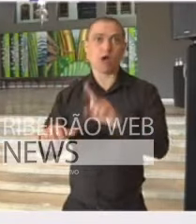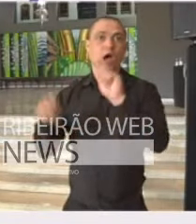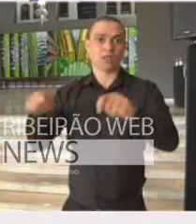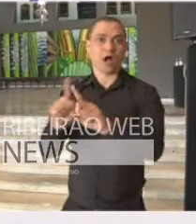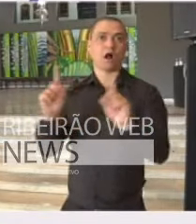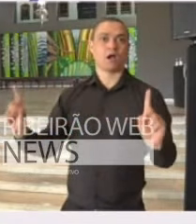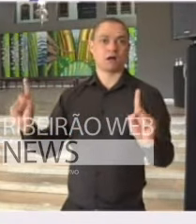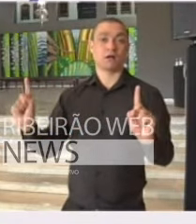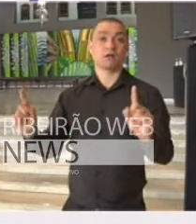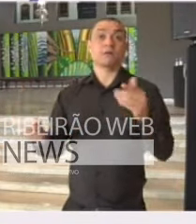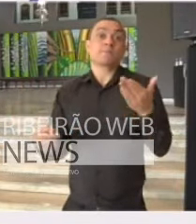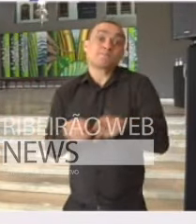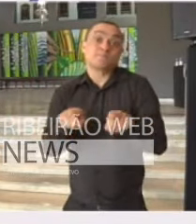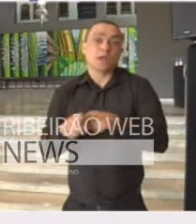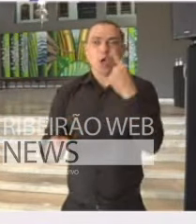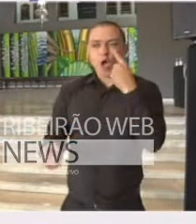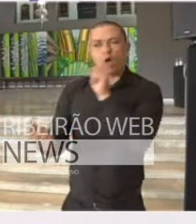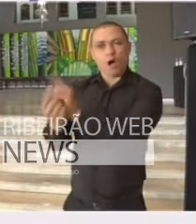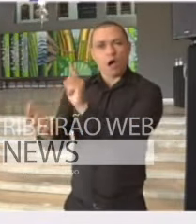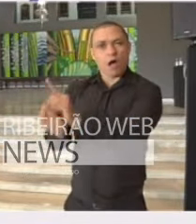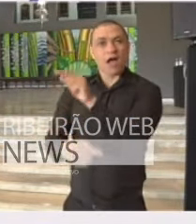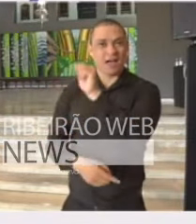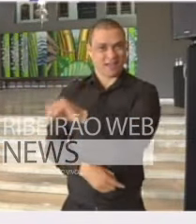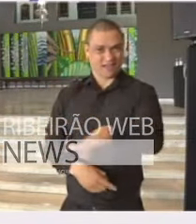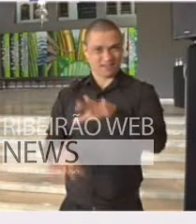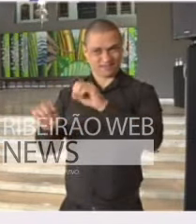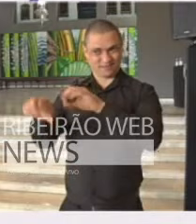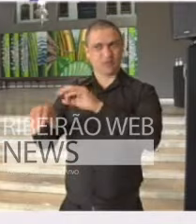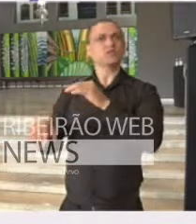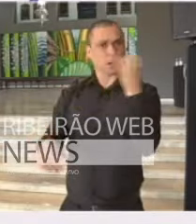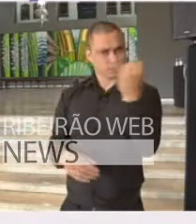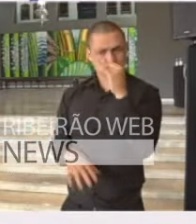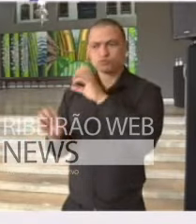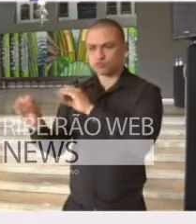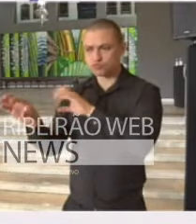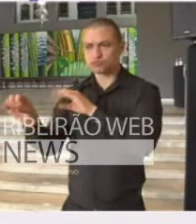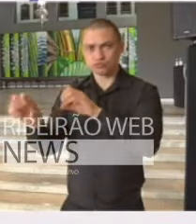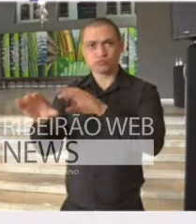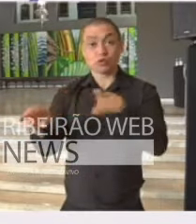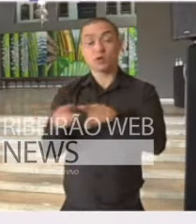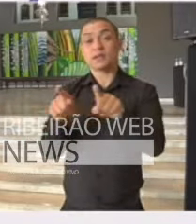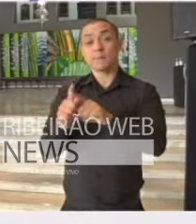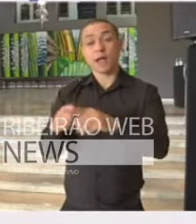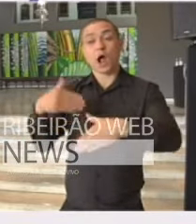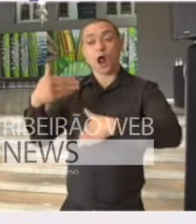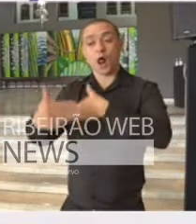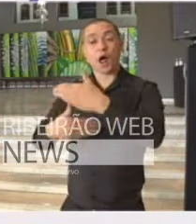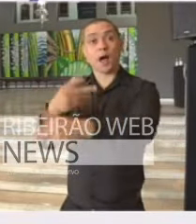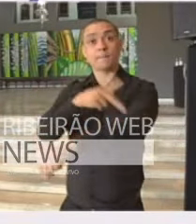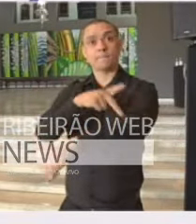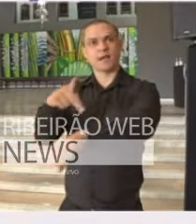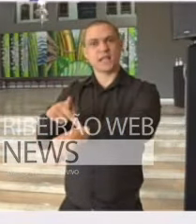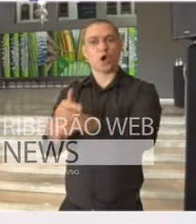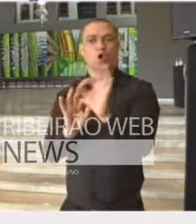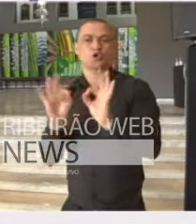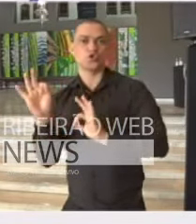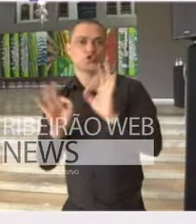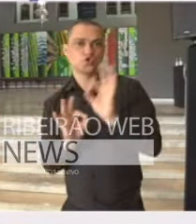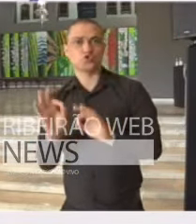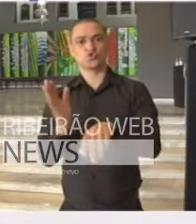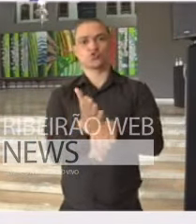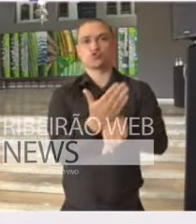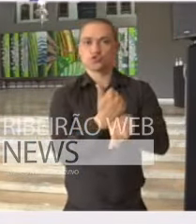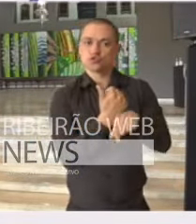conseguimos fazer um atendimento educacional já importante e também fazer processos pedagógicos de preparação